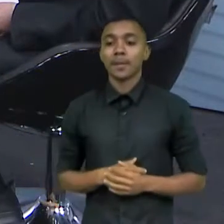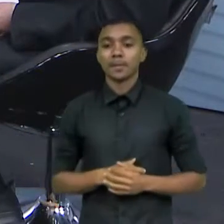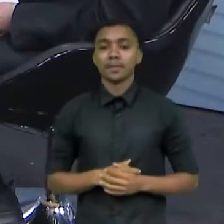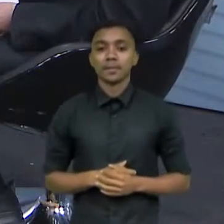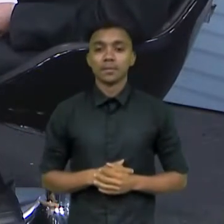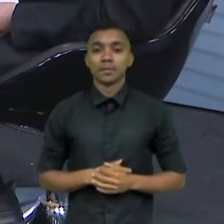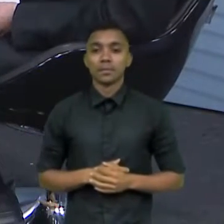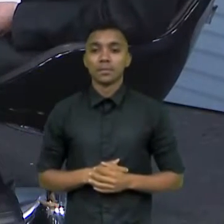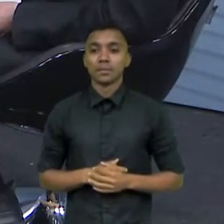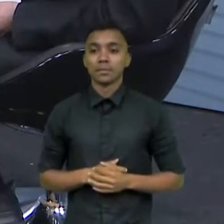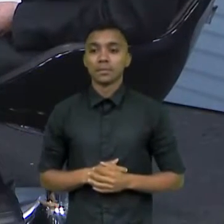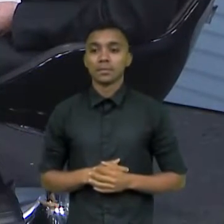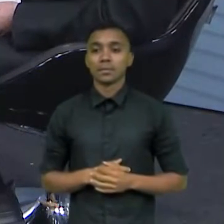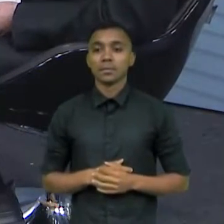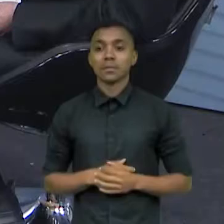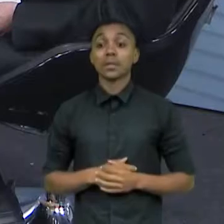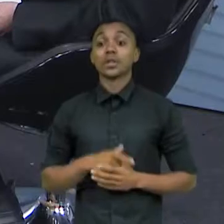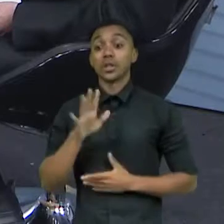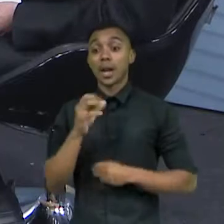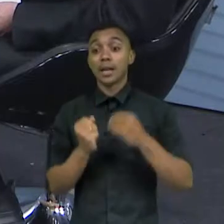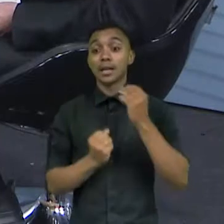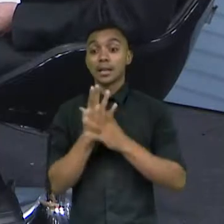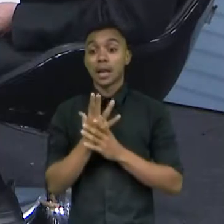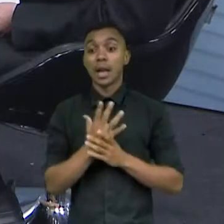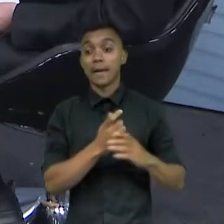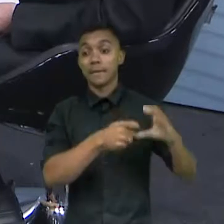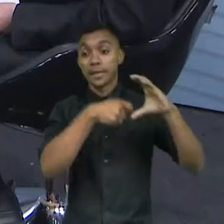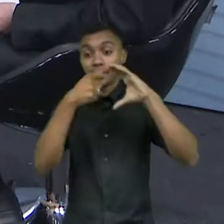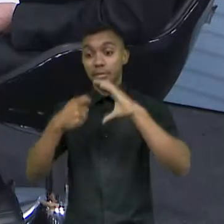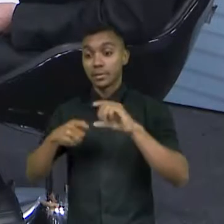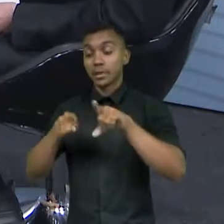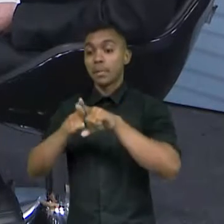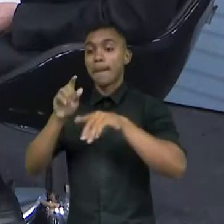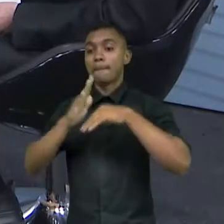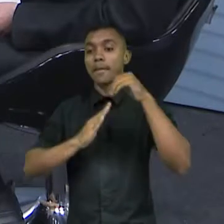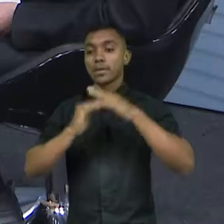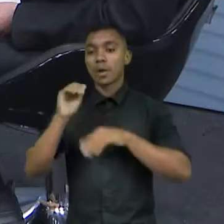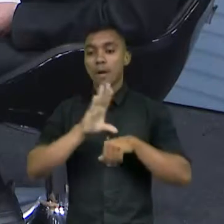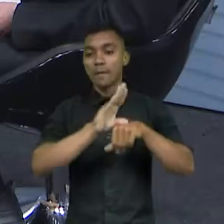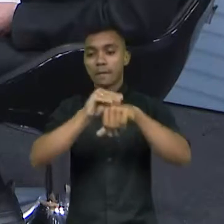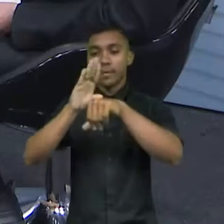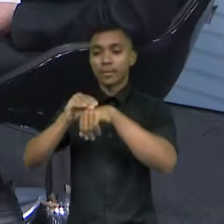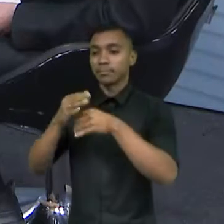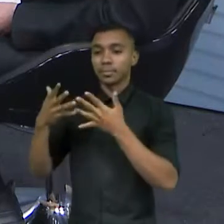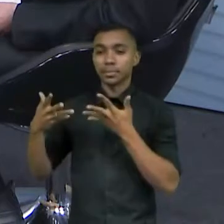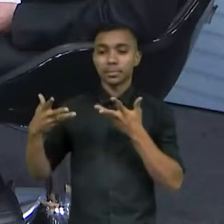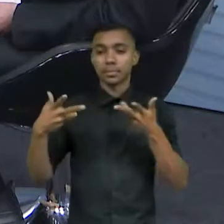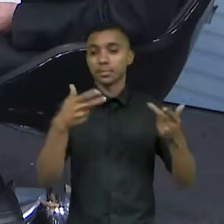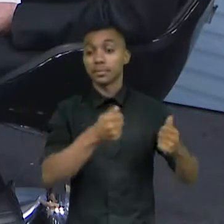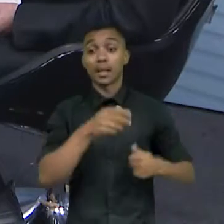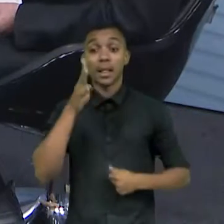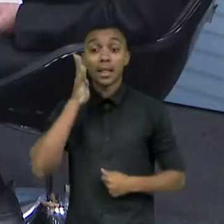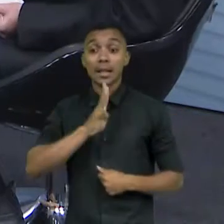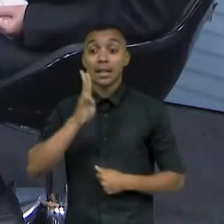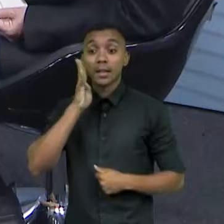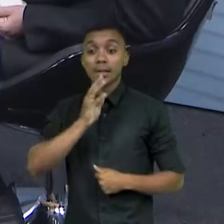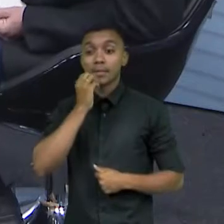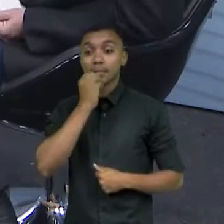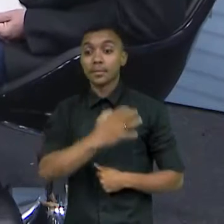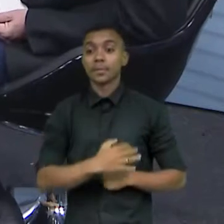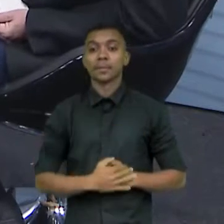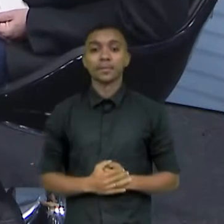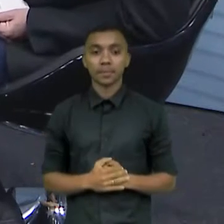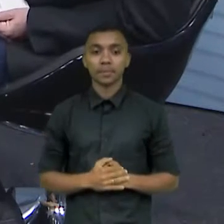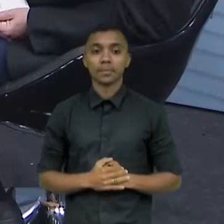tudo ótimo. A Bia também que faz vídeos e também é fotógrafa, tem um olhar apurado, né? Muito legal isso. Marcelo, tudo bem, Marcelo?